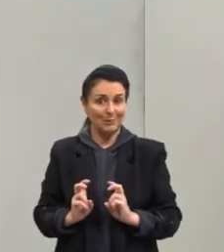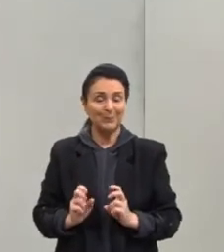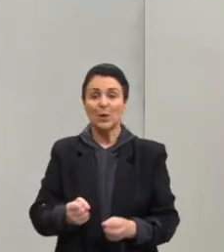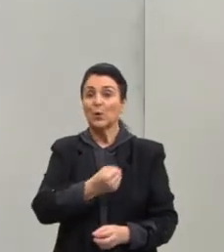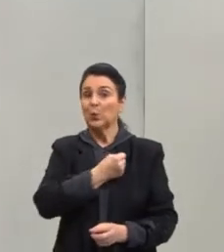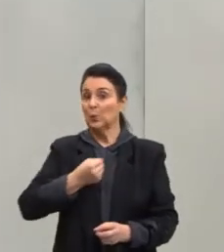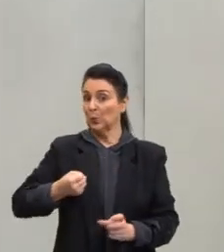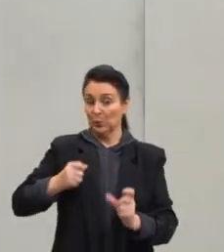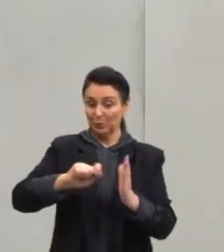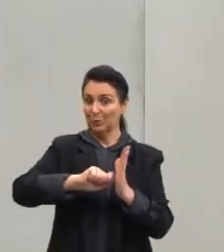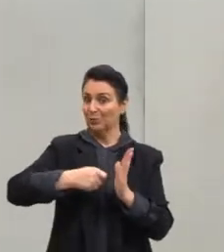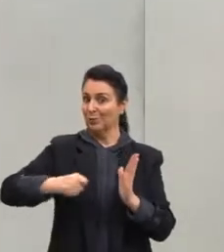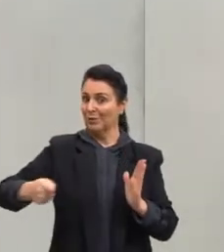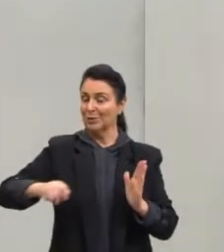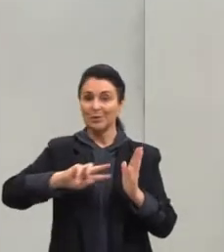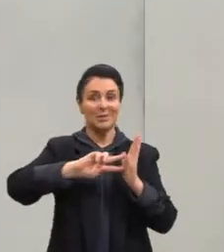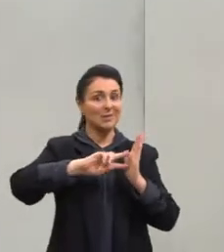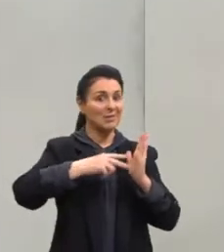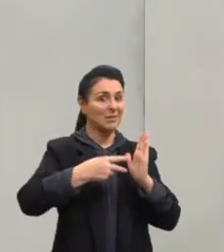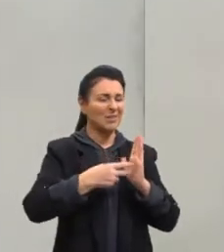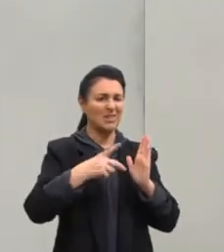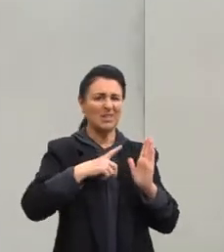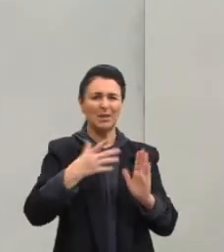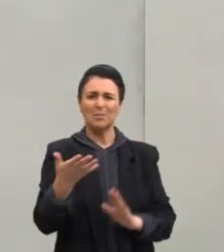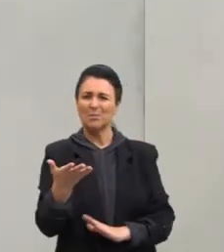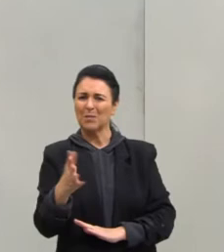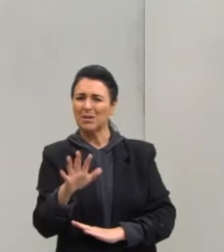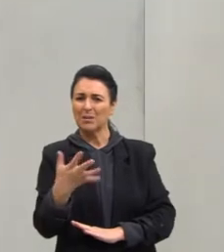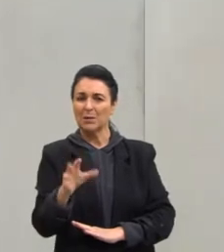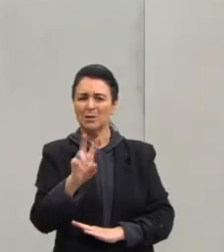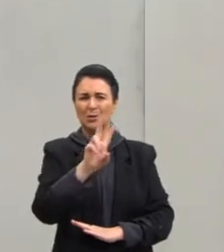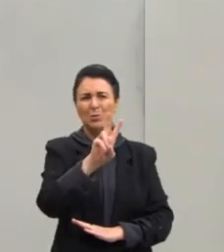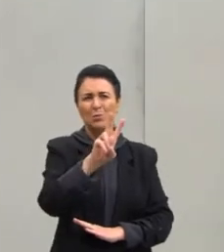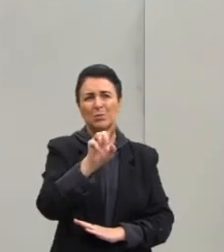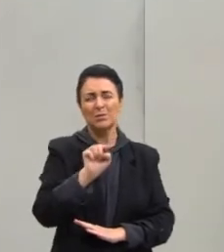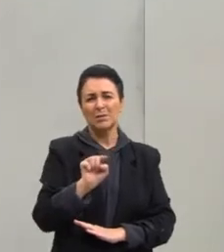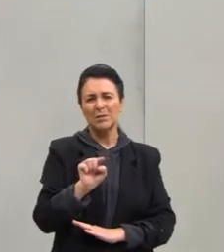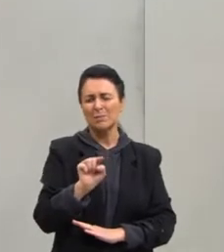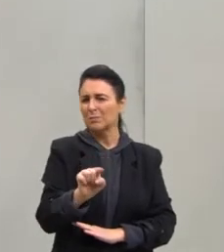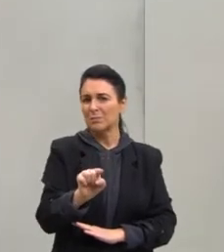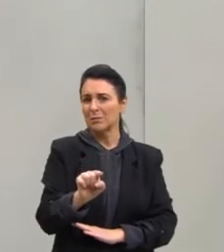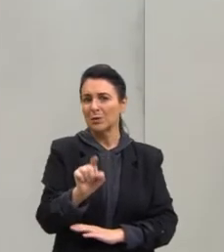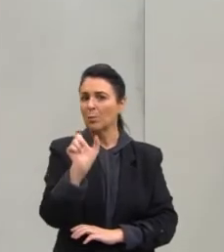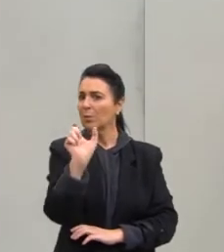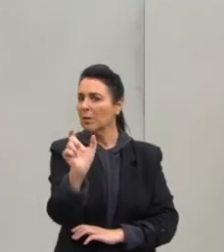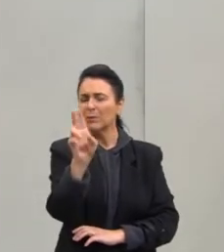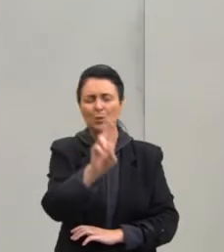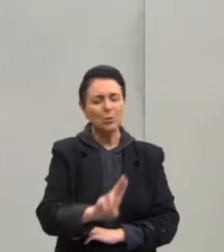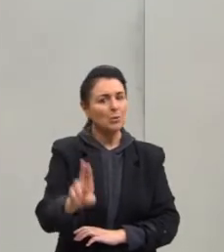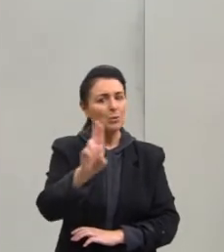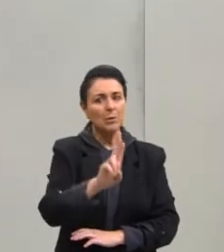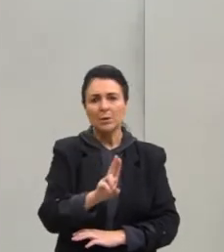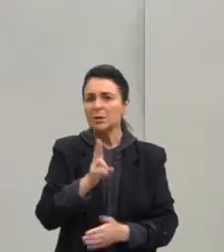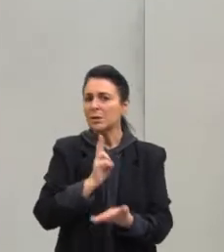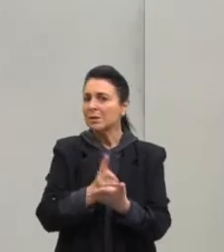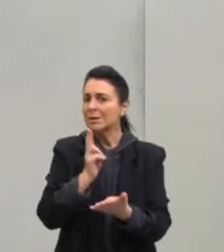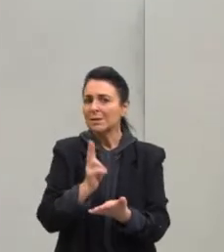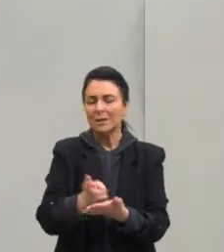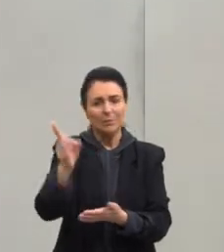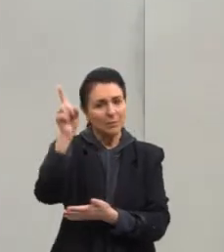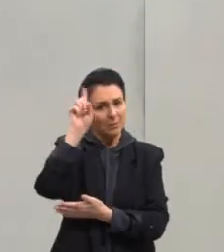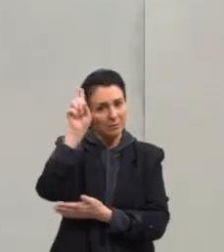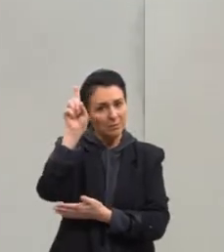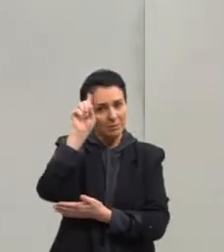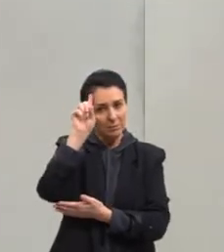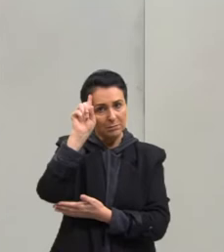vocabulário significa que tu tem mais ou menos em média 2 mil palavras que tu usa sempre no teu cotidiano. Tu nunca